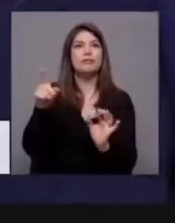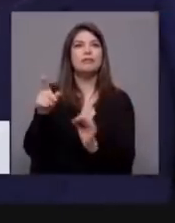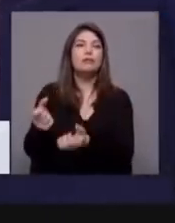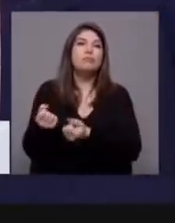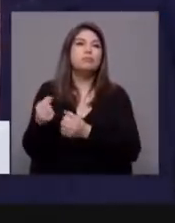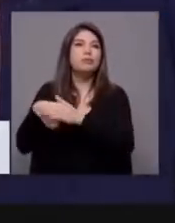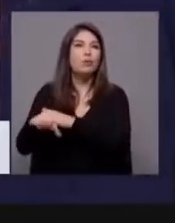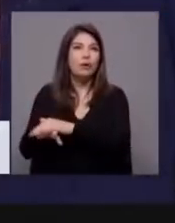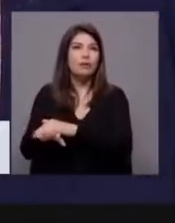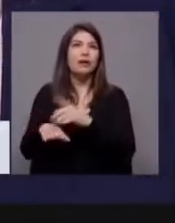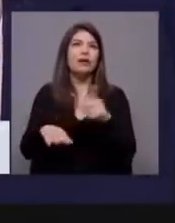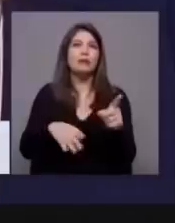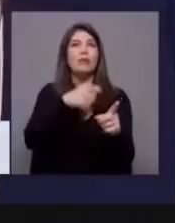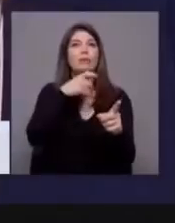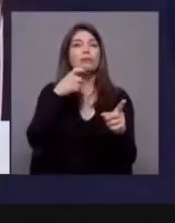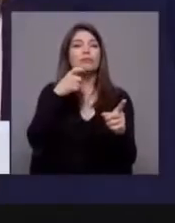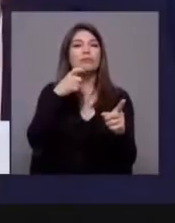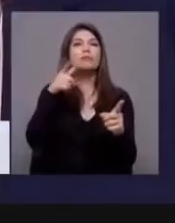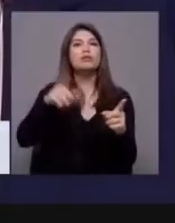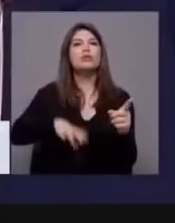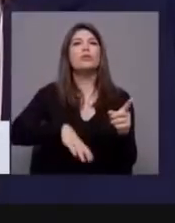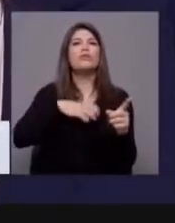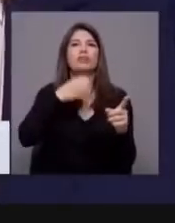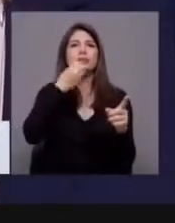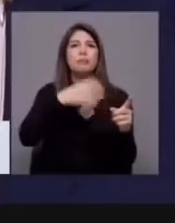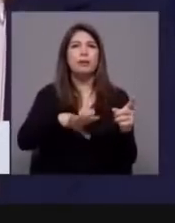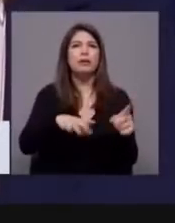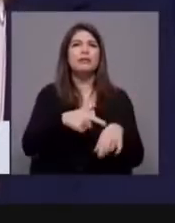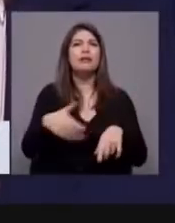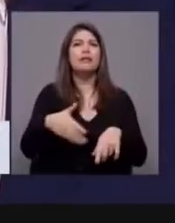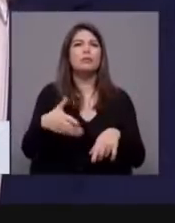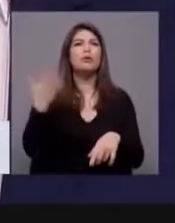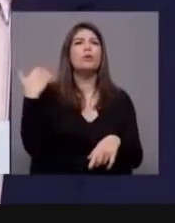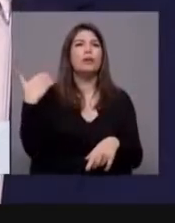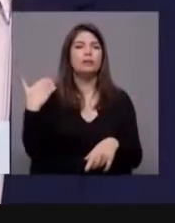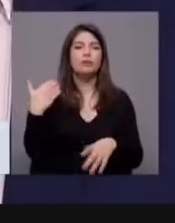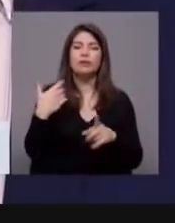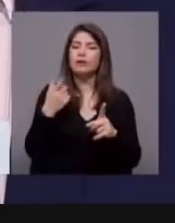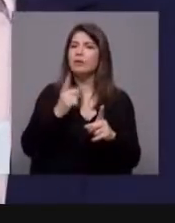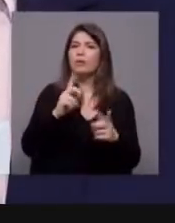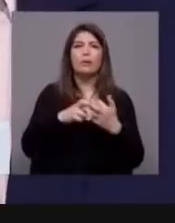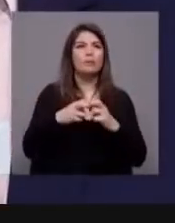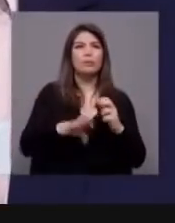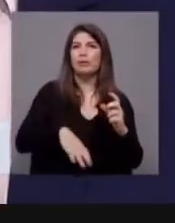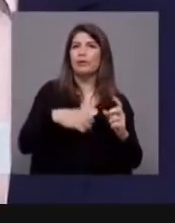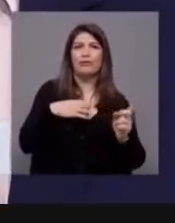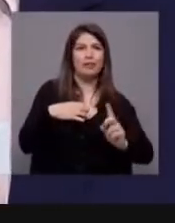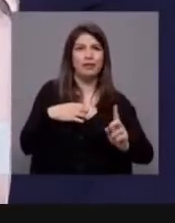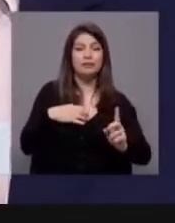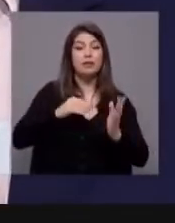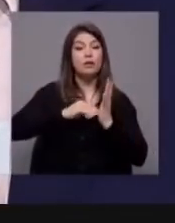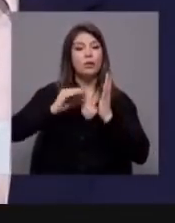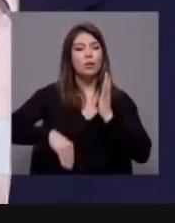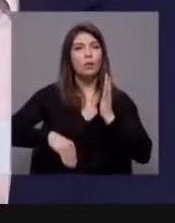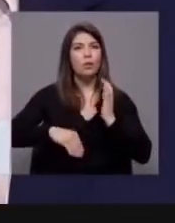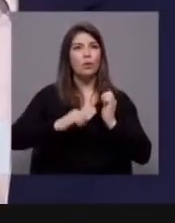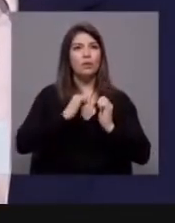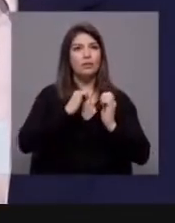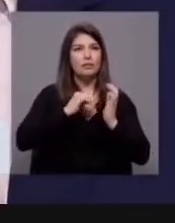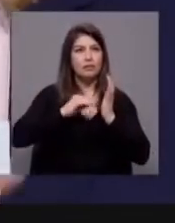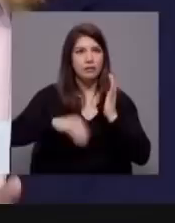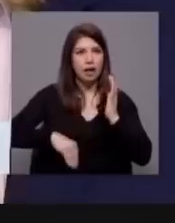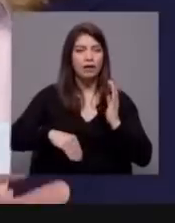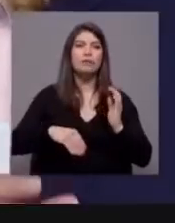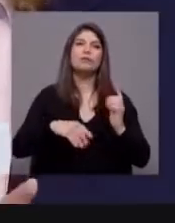que que se faz. Quando é que perdeu a confiança? Não é uma questão de confiança. Um contrato escrito, aliás, é ótimo, deu-nos estabilidade